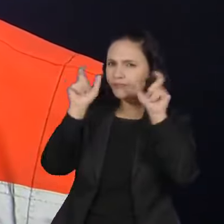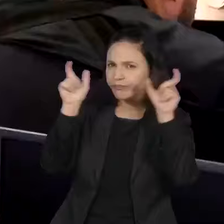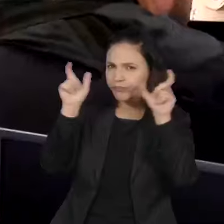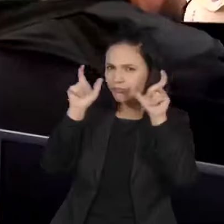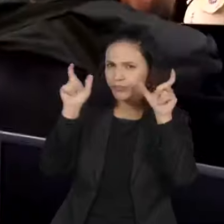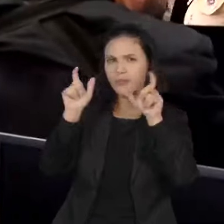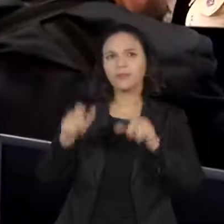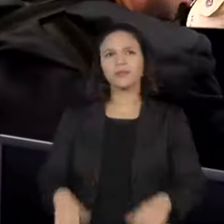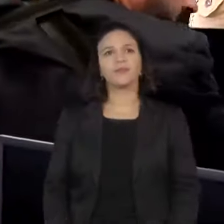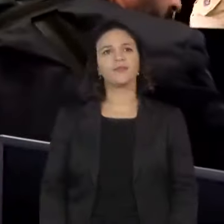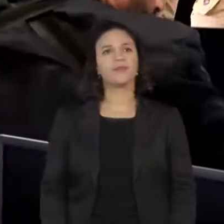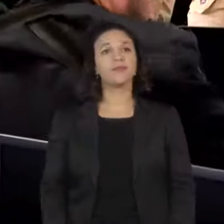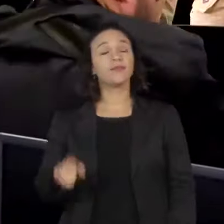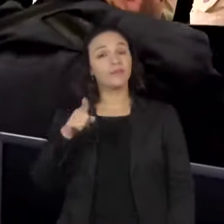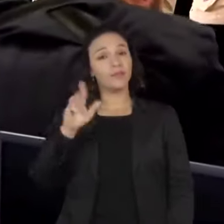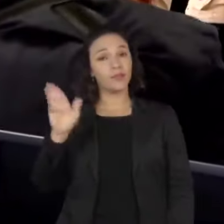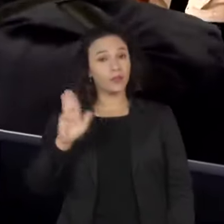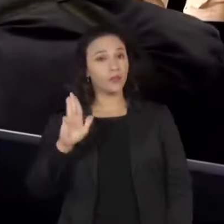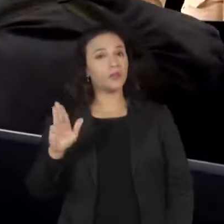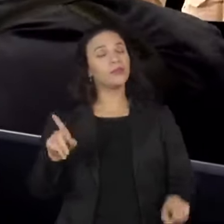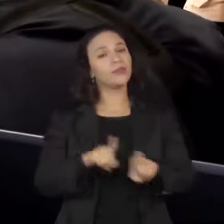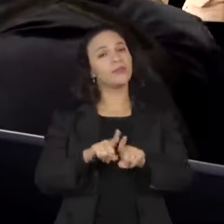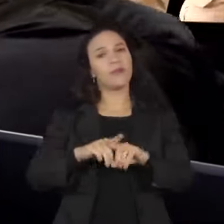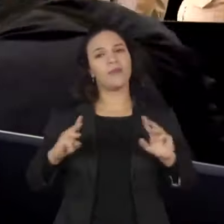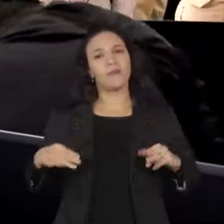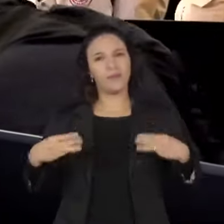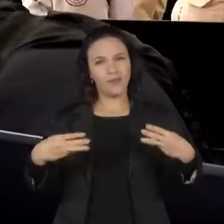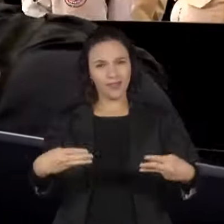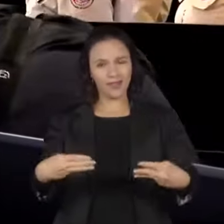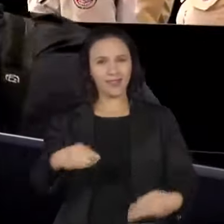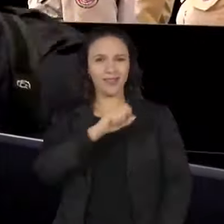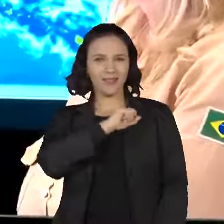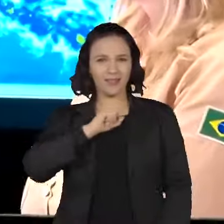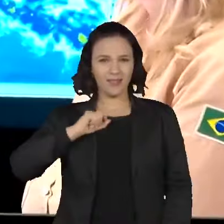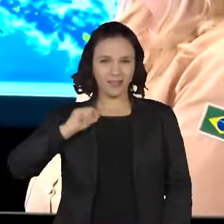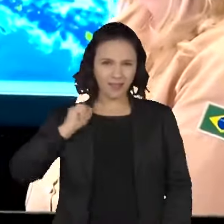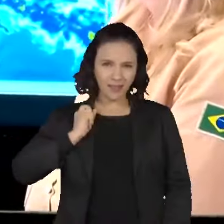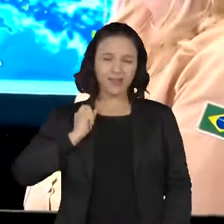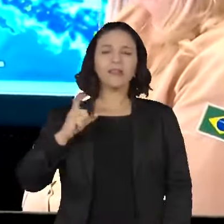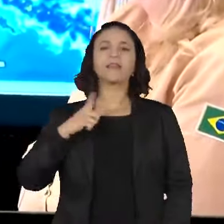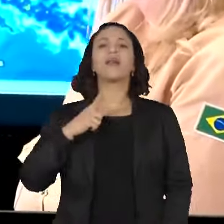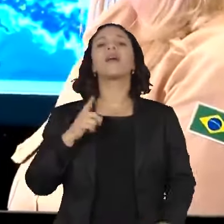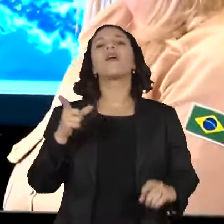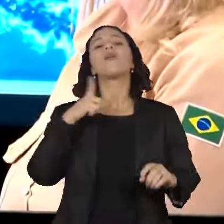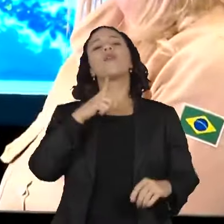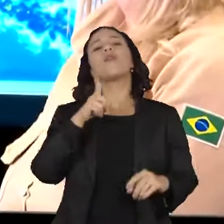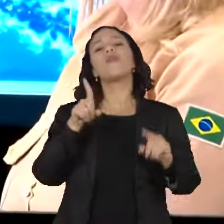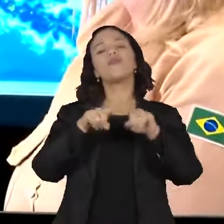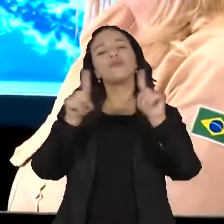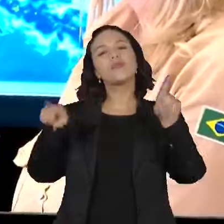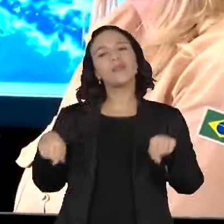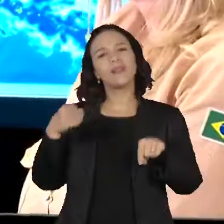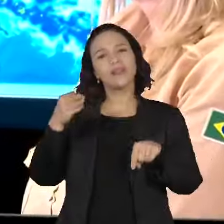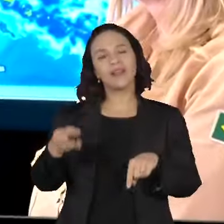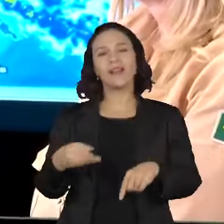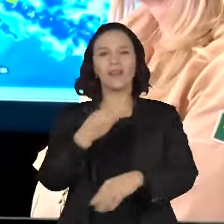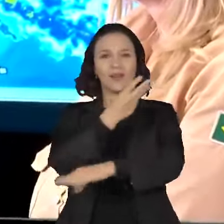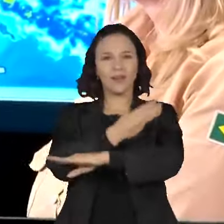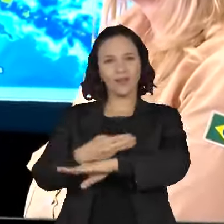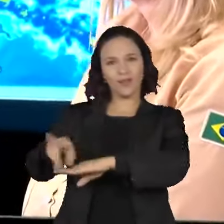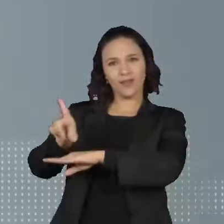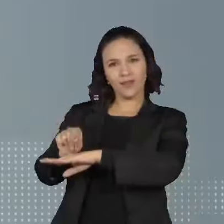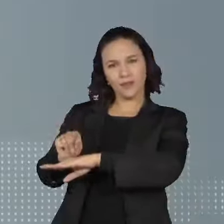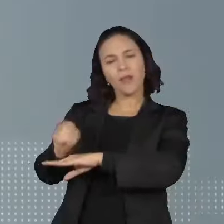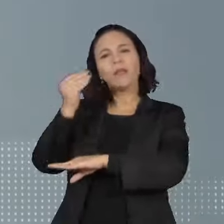todo o estado. Presidente Lula e a ministra do Meio Ambiente, Marina Silva, se reuniram com funcionários do Ibama ontem em Brasília em busca de medidas de